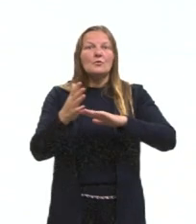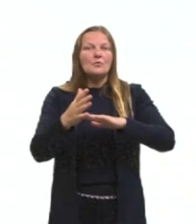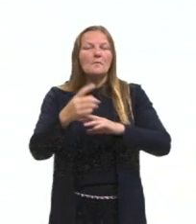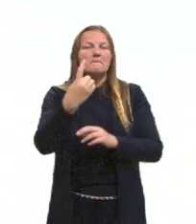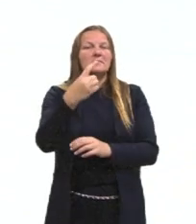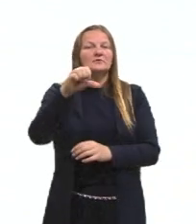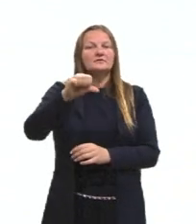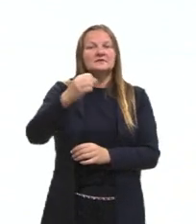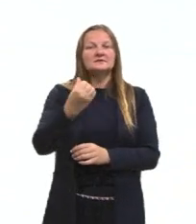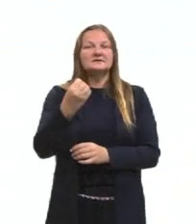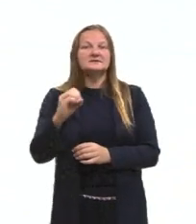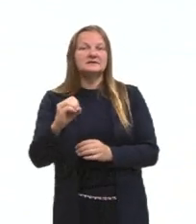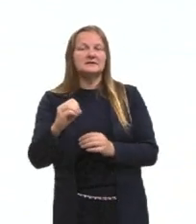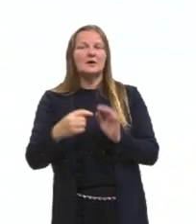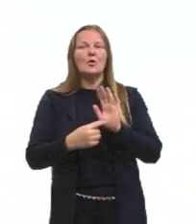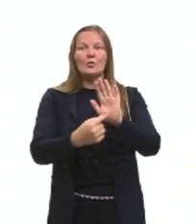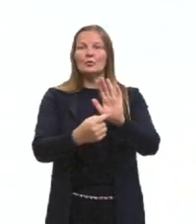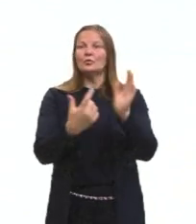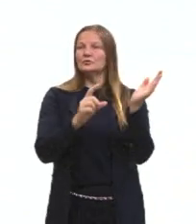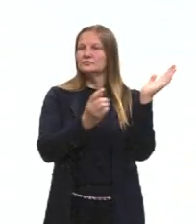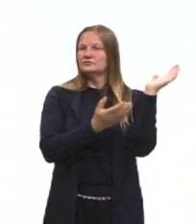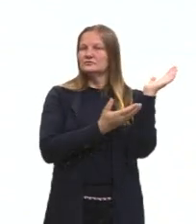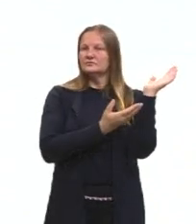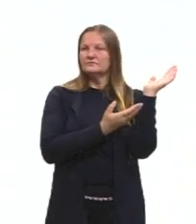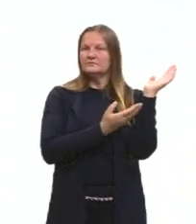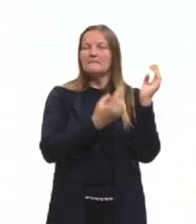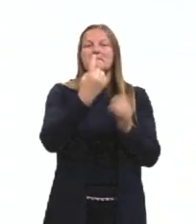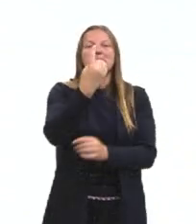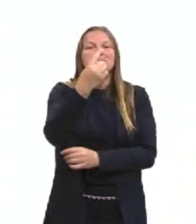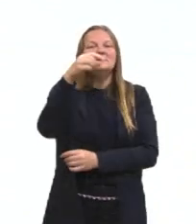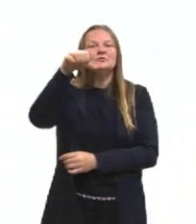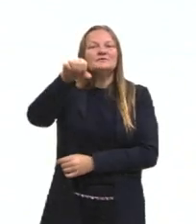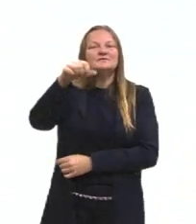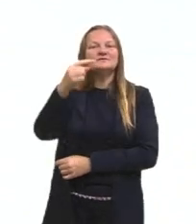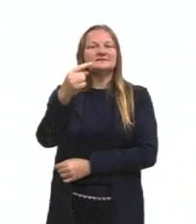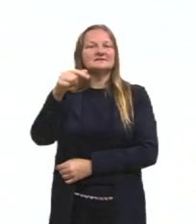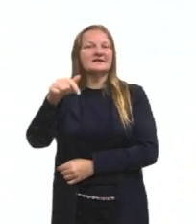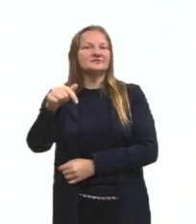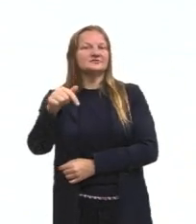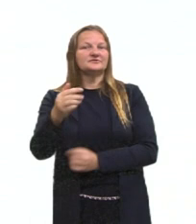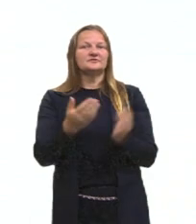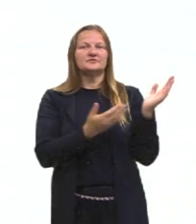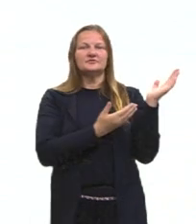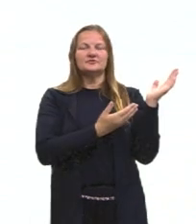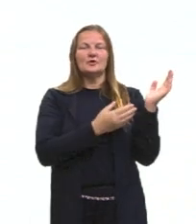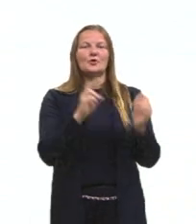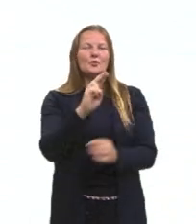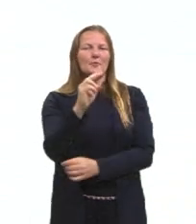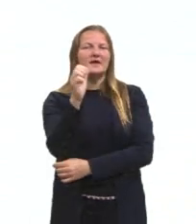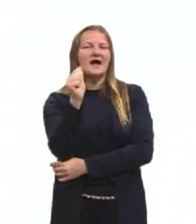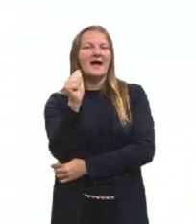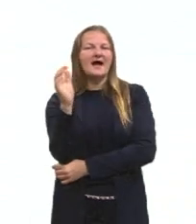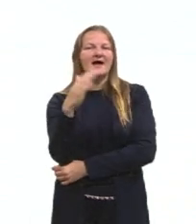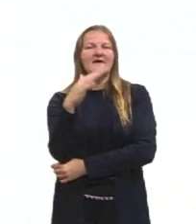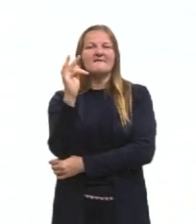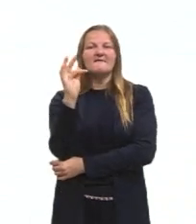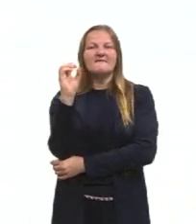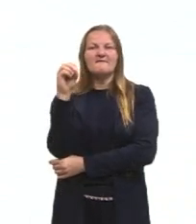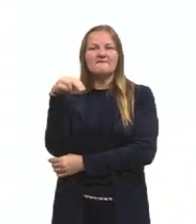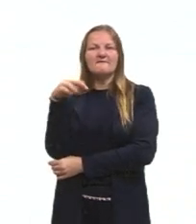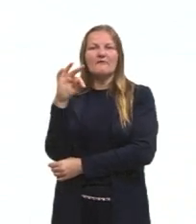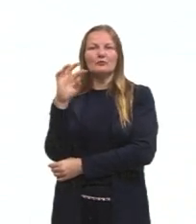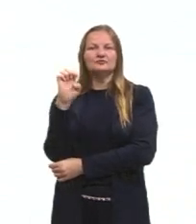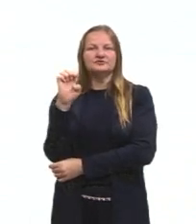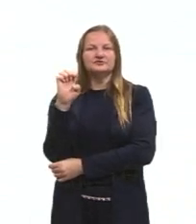e eu trago para vocês uma obra lá de 1917, né, que é A Fonte do Duchamp. Porque o movimento